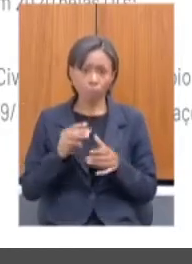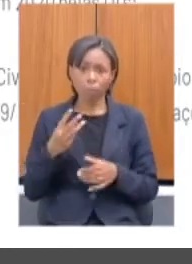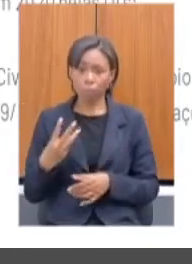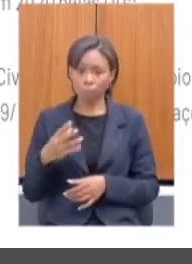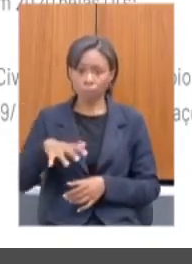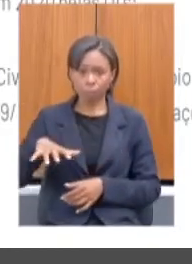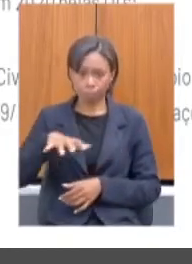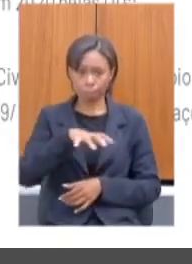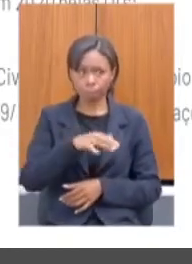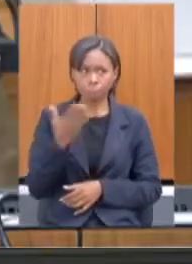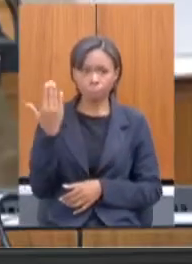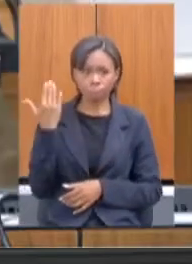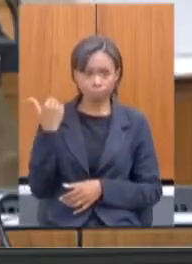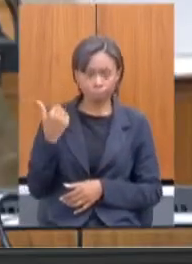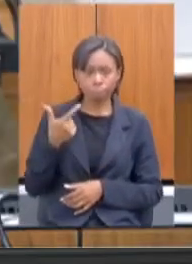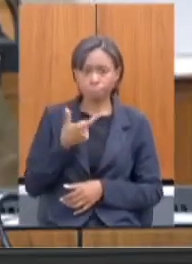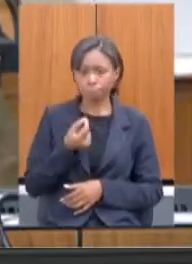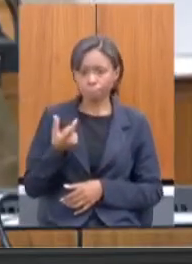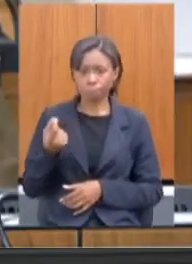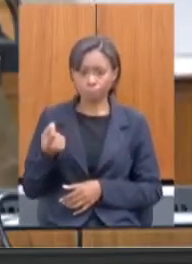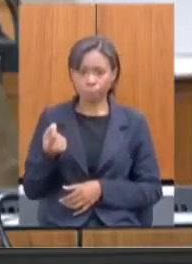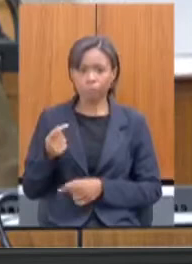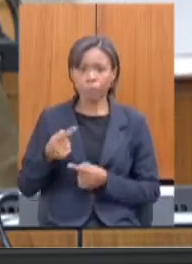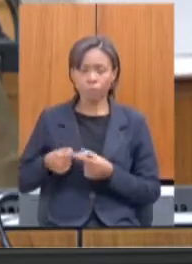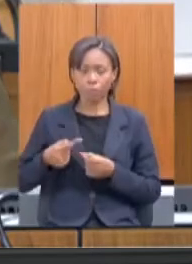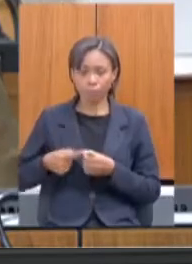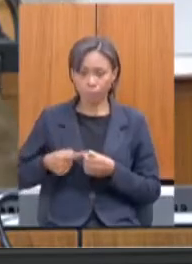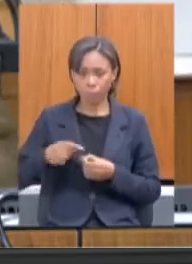civil em 2020. Uma no município de Extrema,